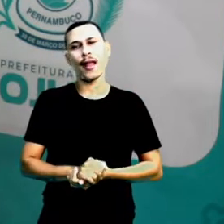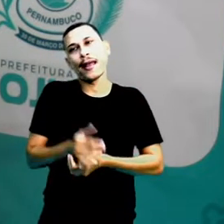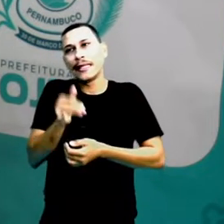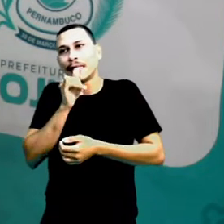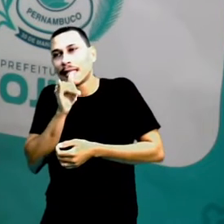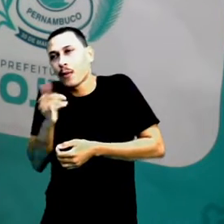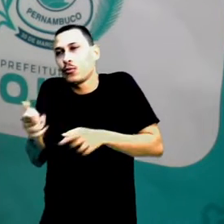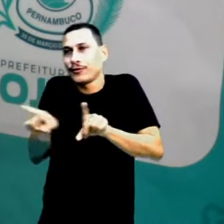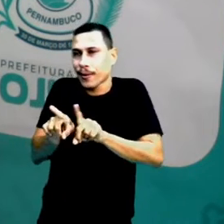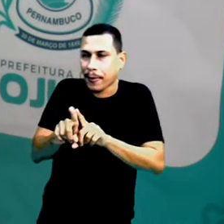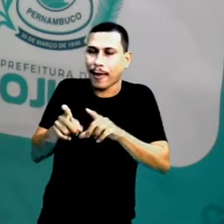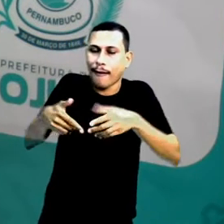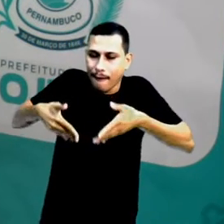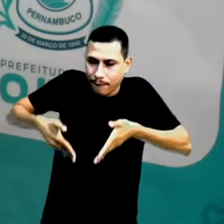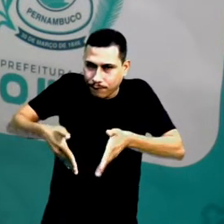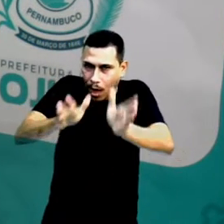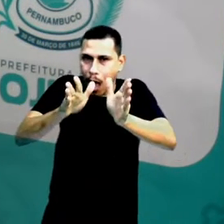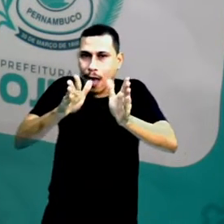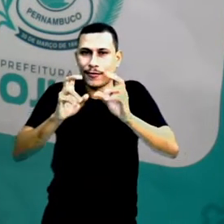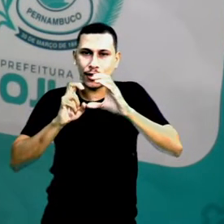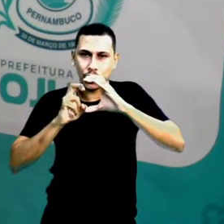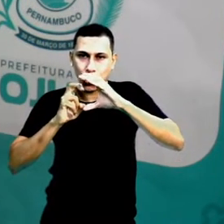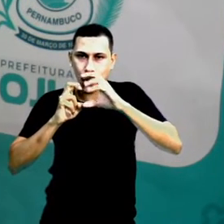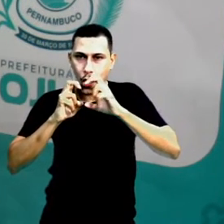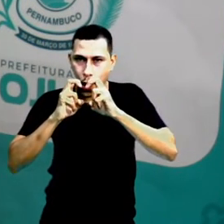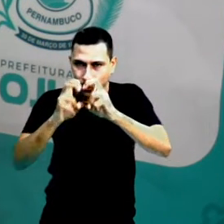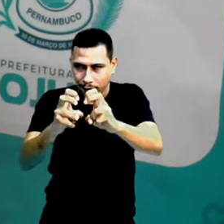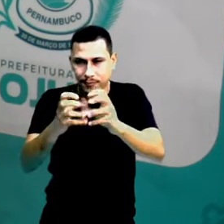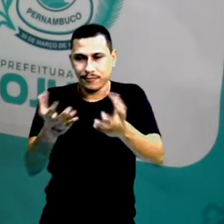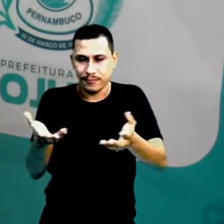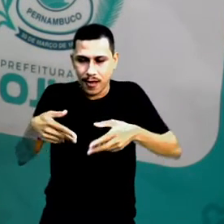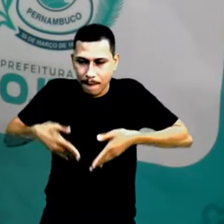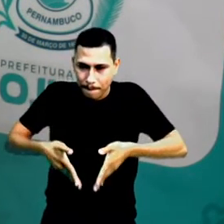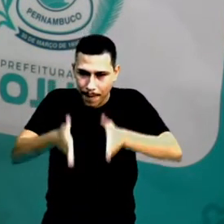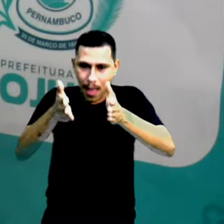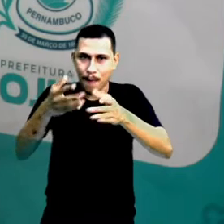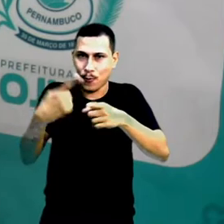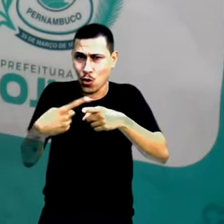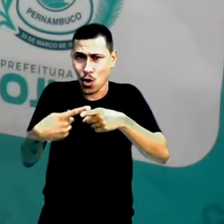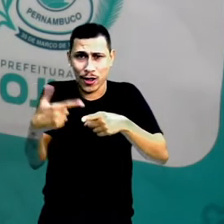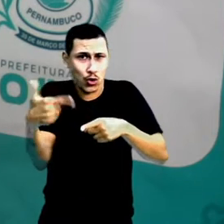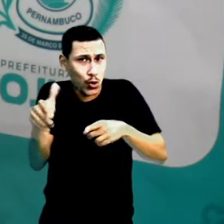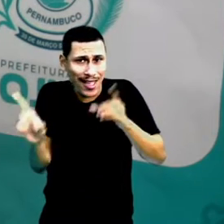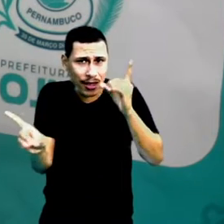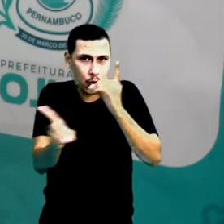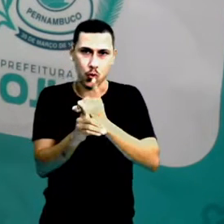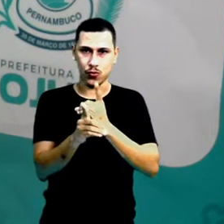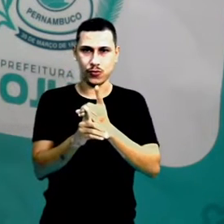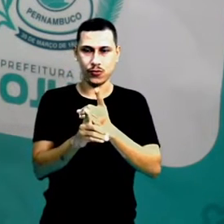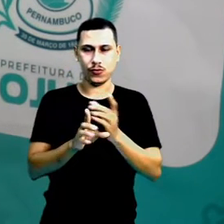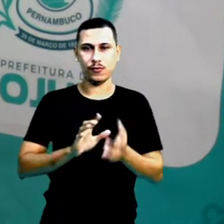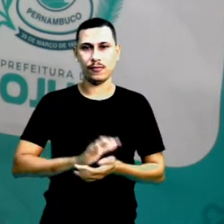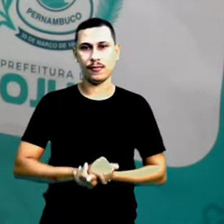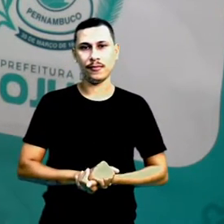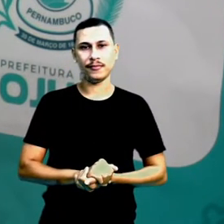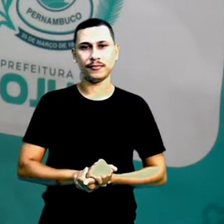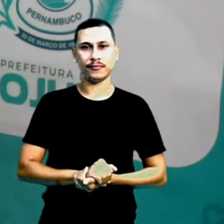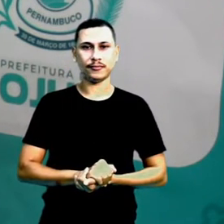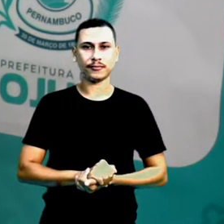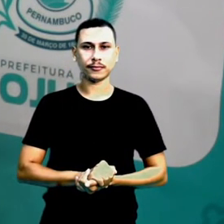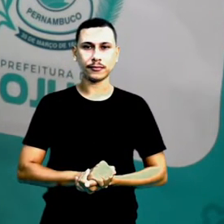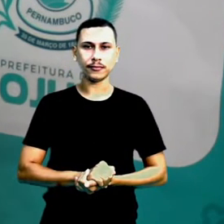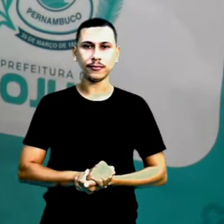É um exemplo bem legal sobre retas paralelas, porque elas são enormes e elas não se cruzam.